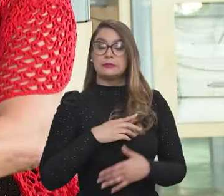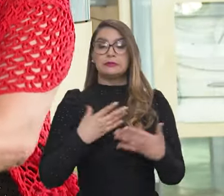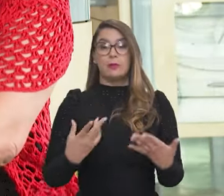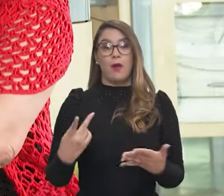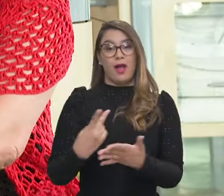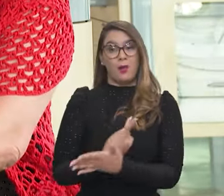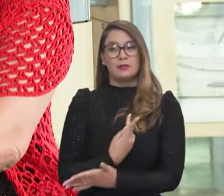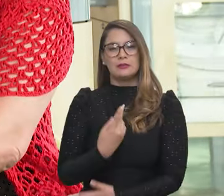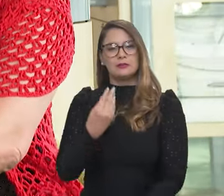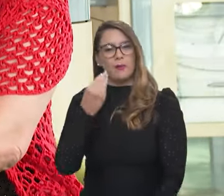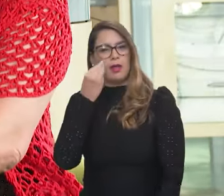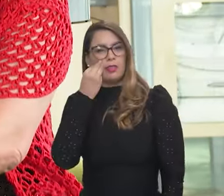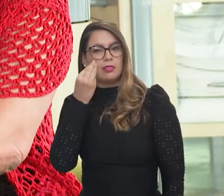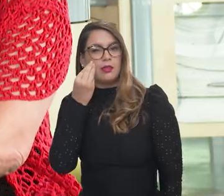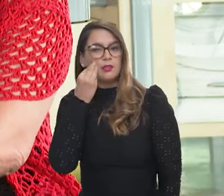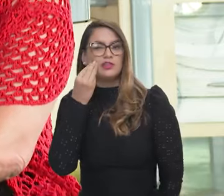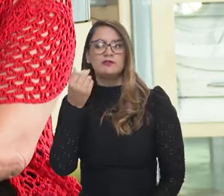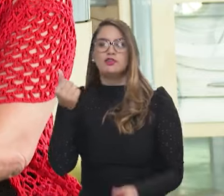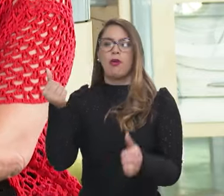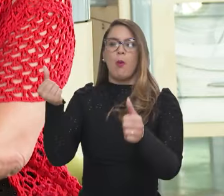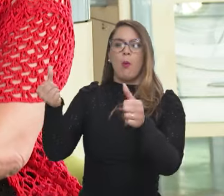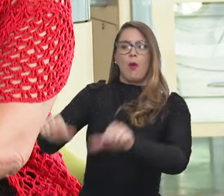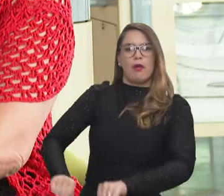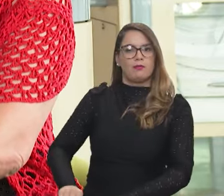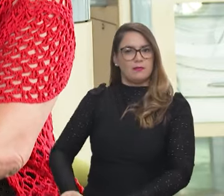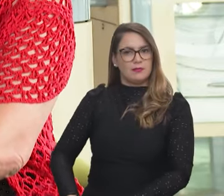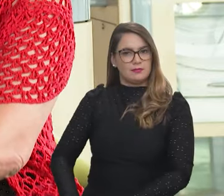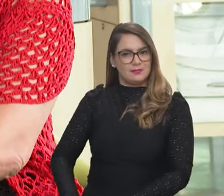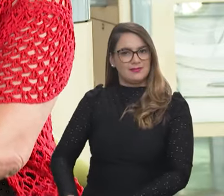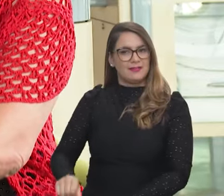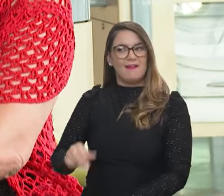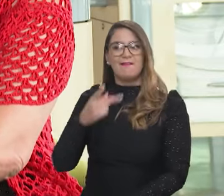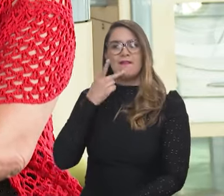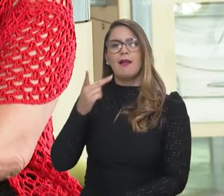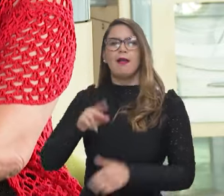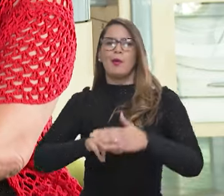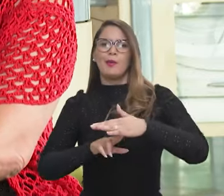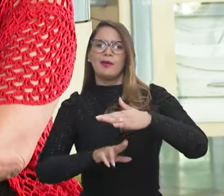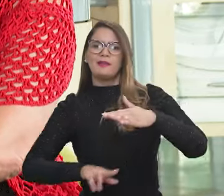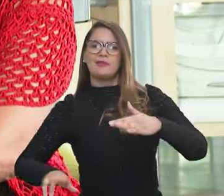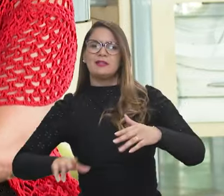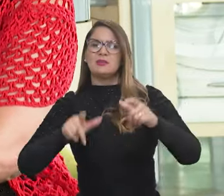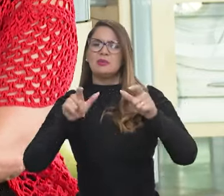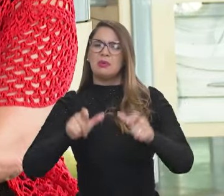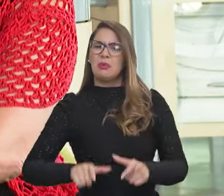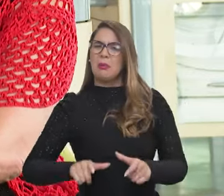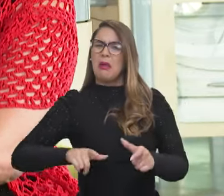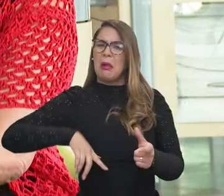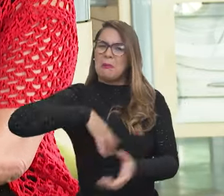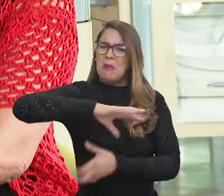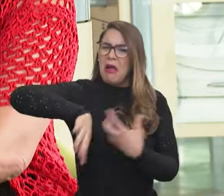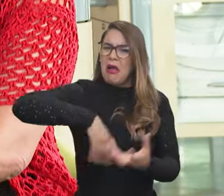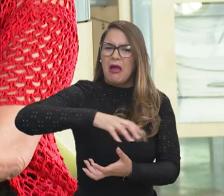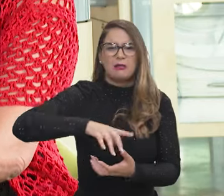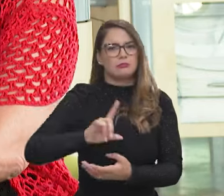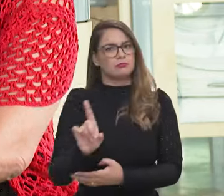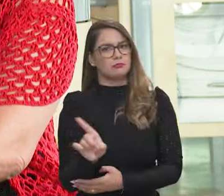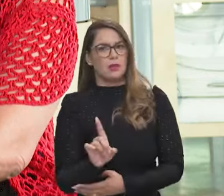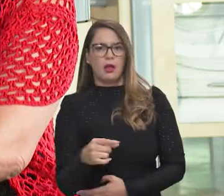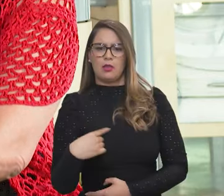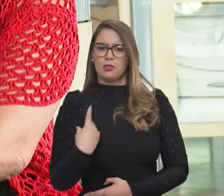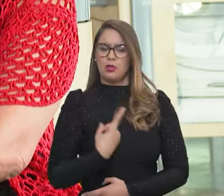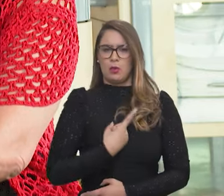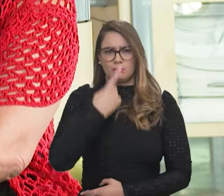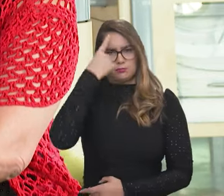o que houve foi também uma tentativa de desqualificação, chamando as universidades de espaços de polvúrdia. E nós, ao